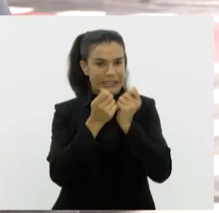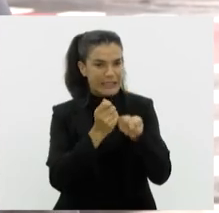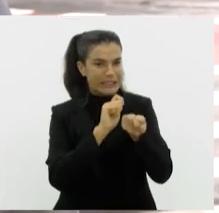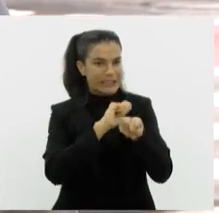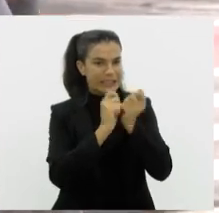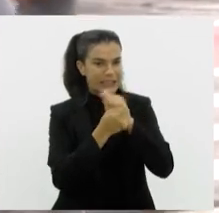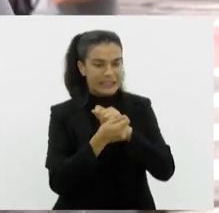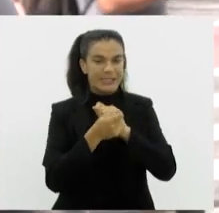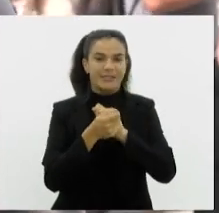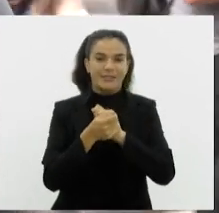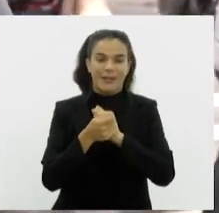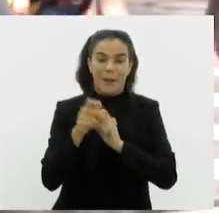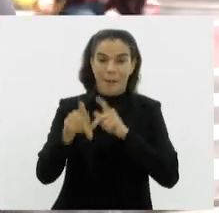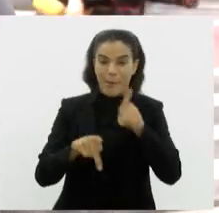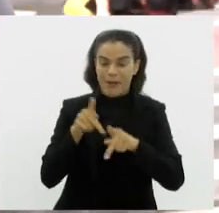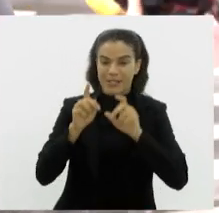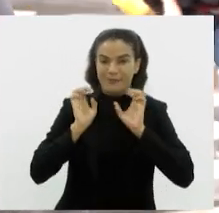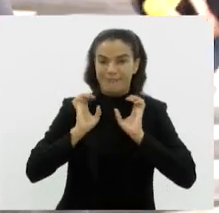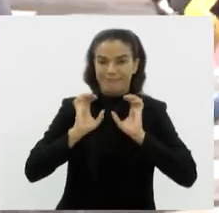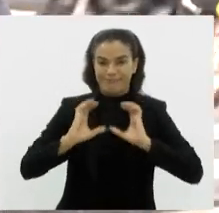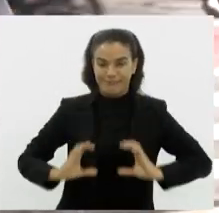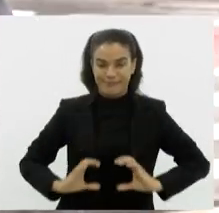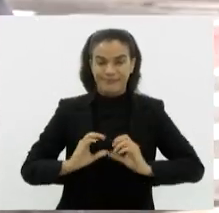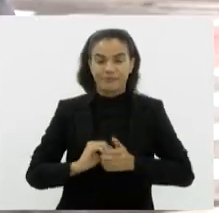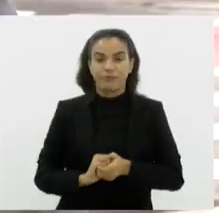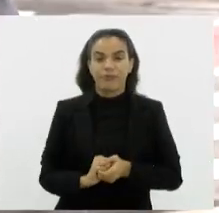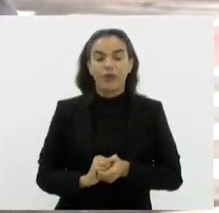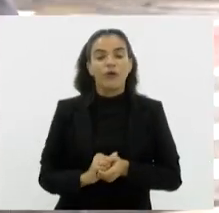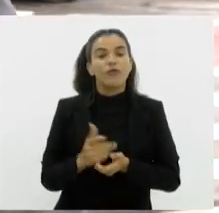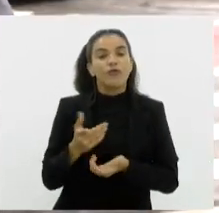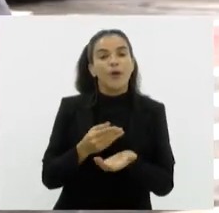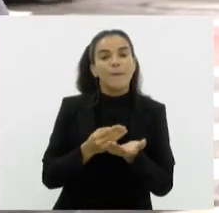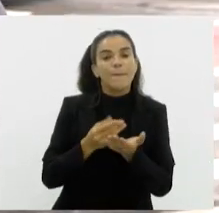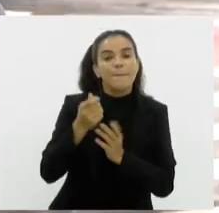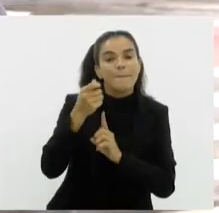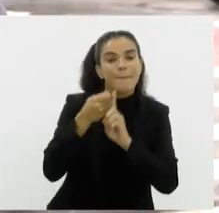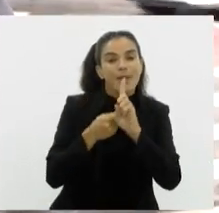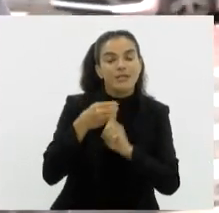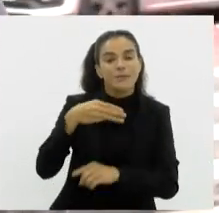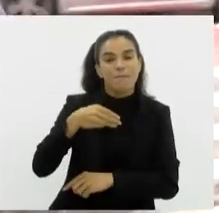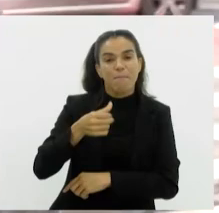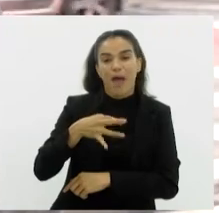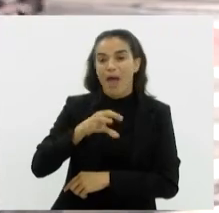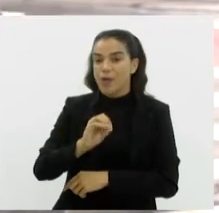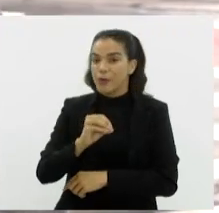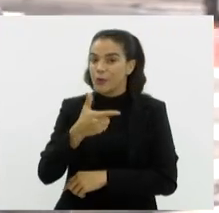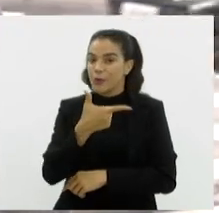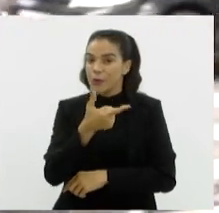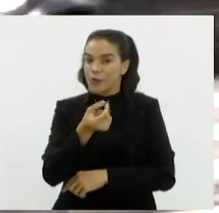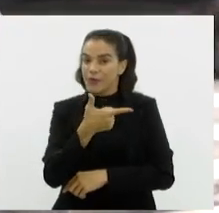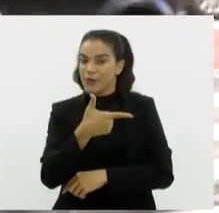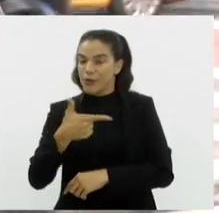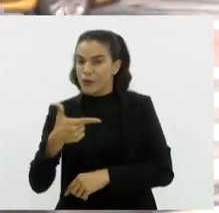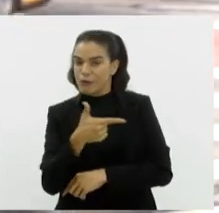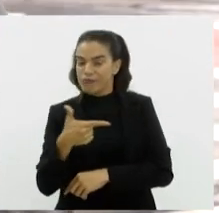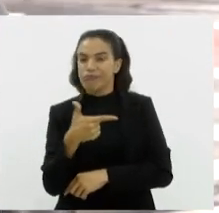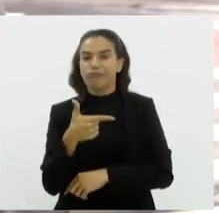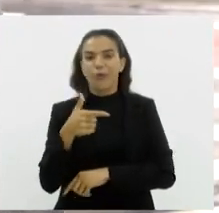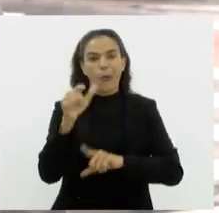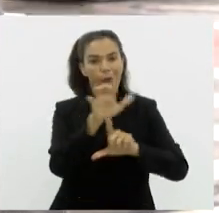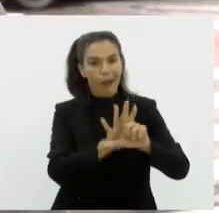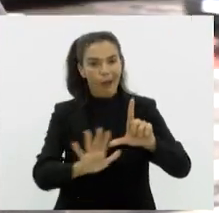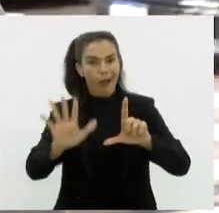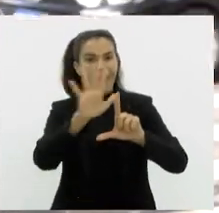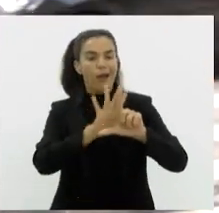cidadão fluminense. O programa RJ Digital foi lançado em maio de 2022 e já foi lançado como um dos portais com a maior